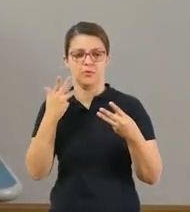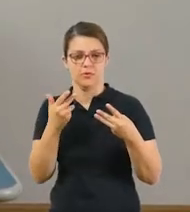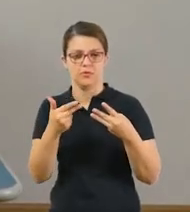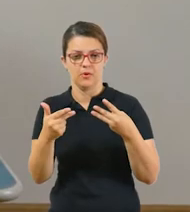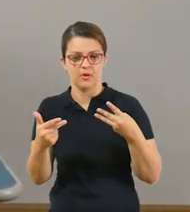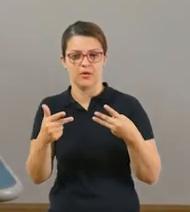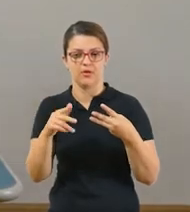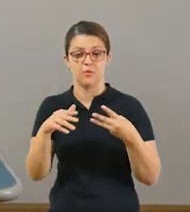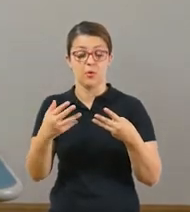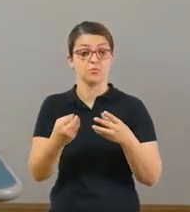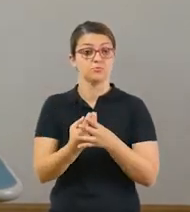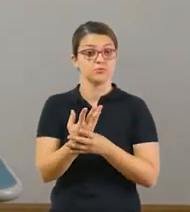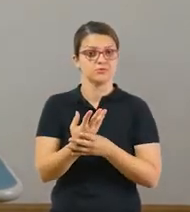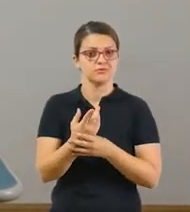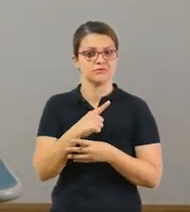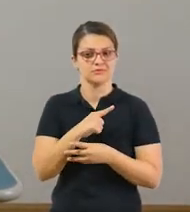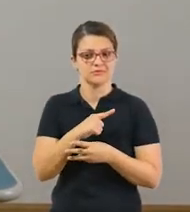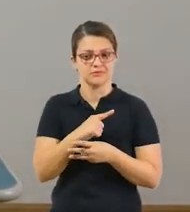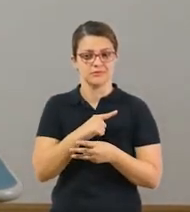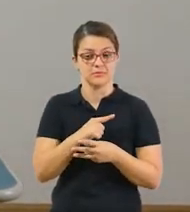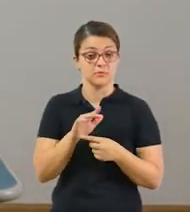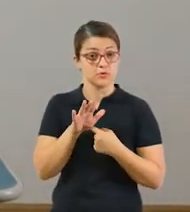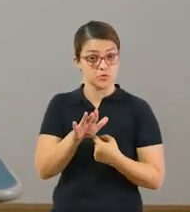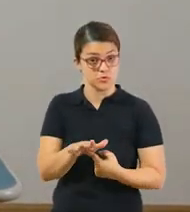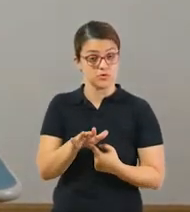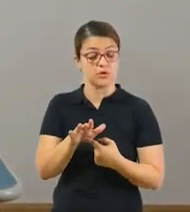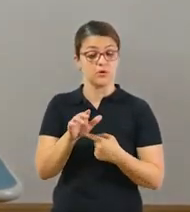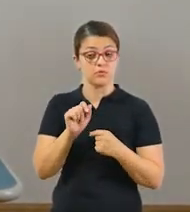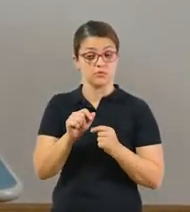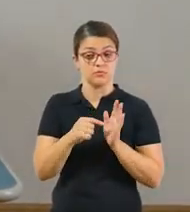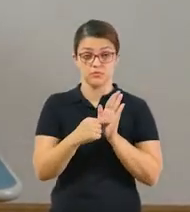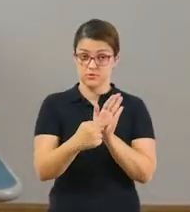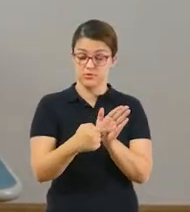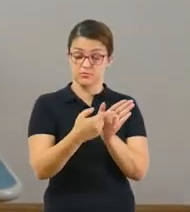Mas para ajudar vocês eu também trouxe algumas imagens aqui.